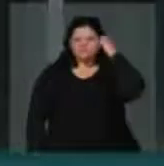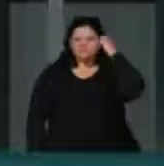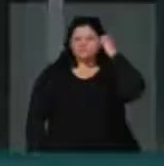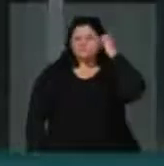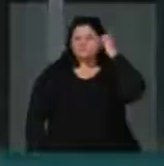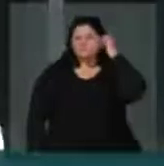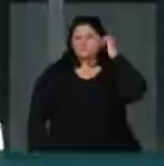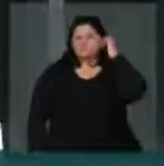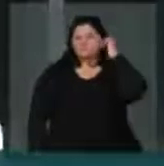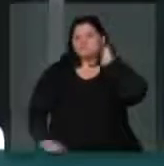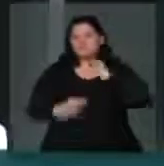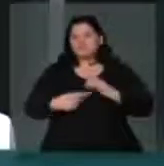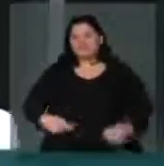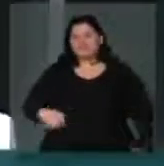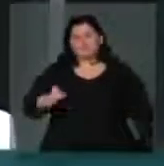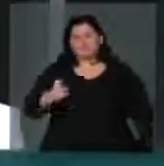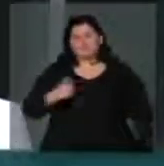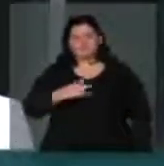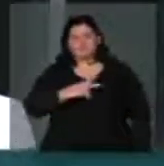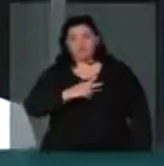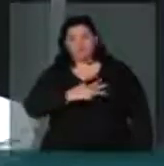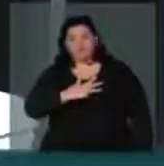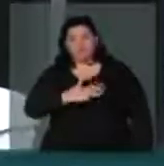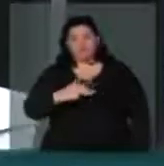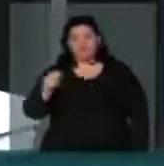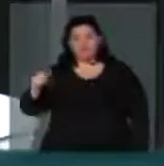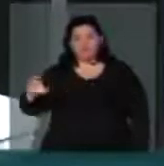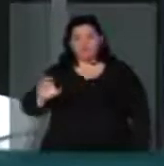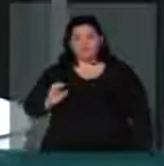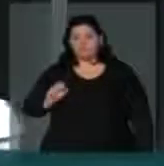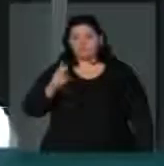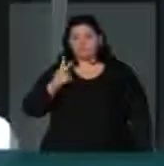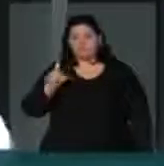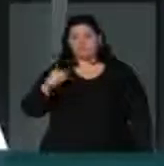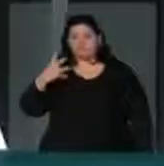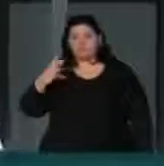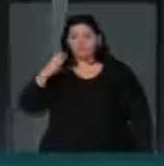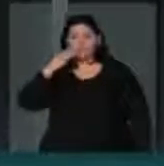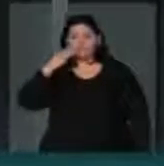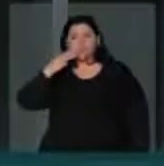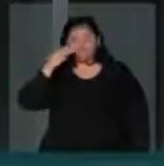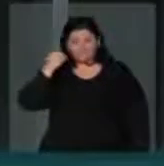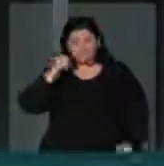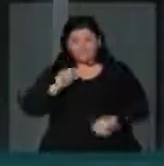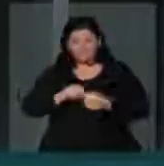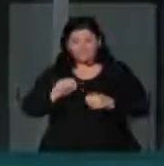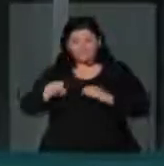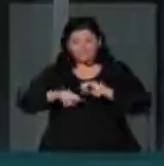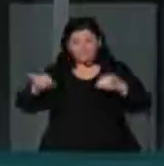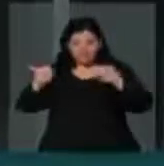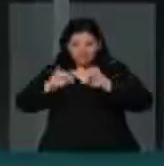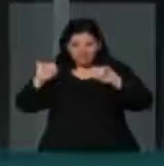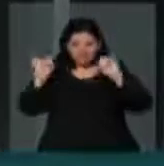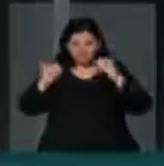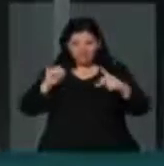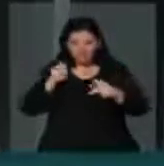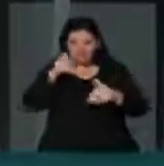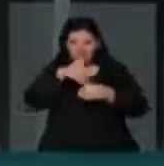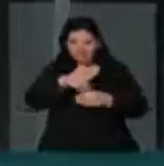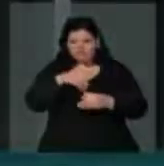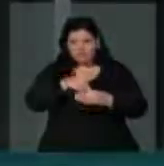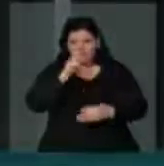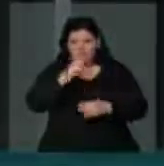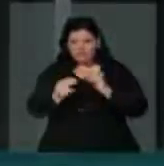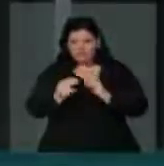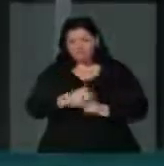que recebeu na sua última campanha para a reeleição 2,4 milhões do empresário Ricardo Pessoa